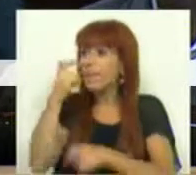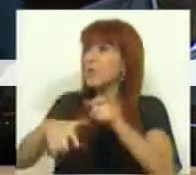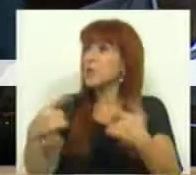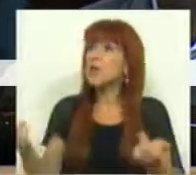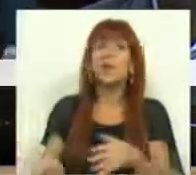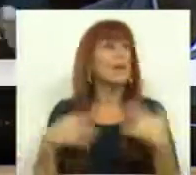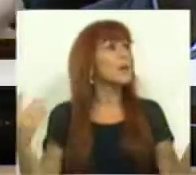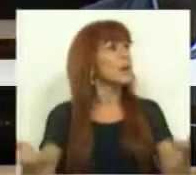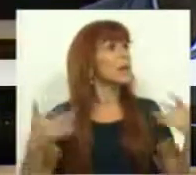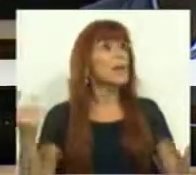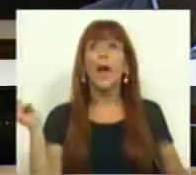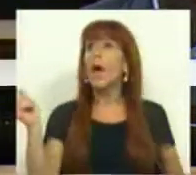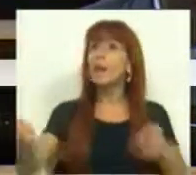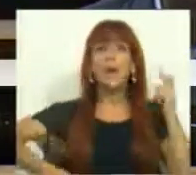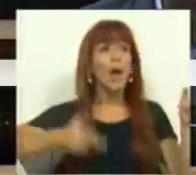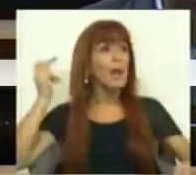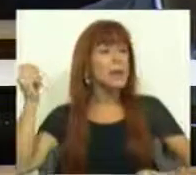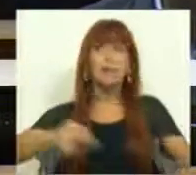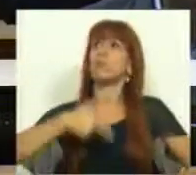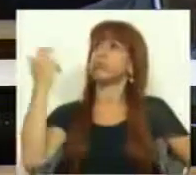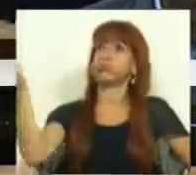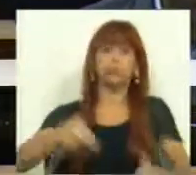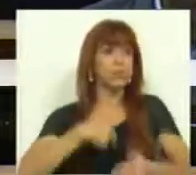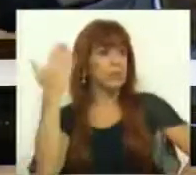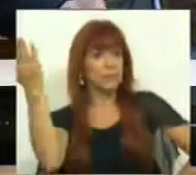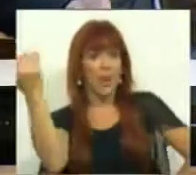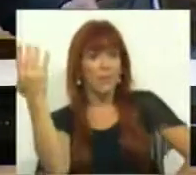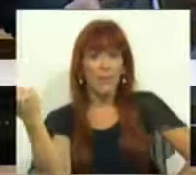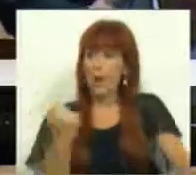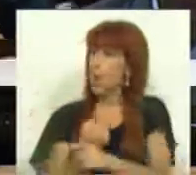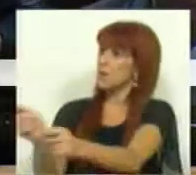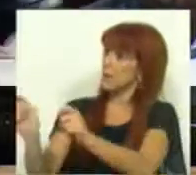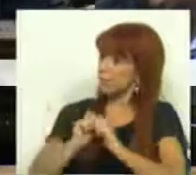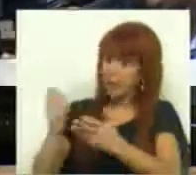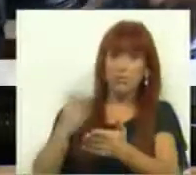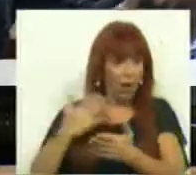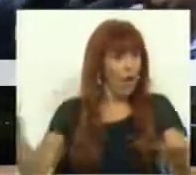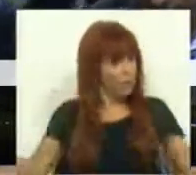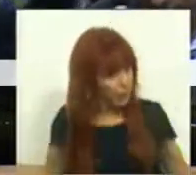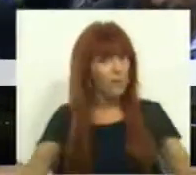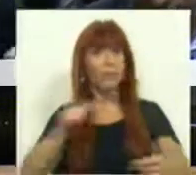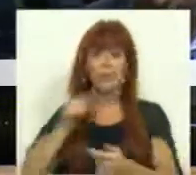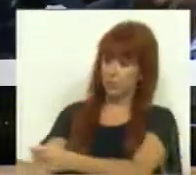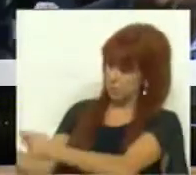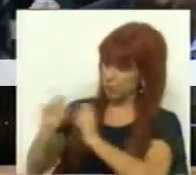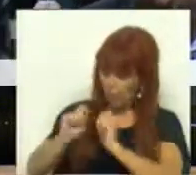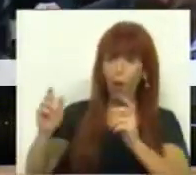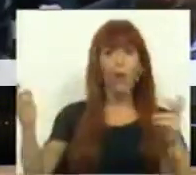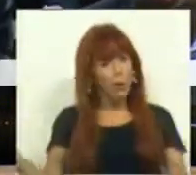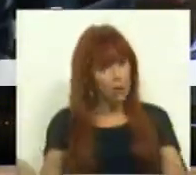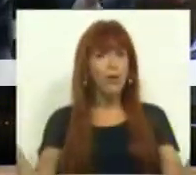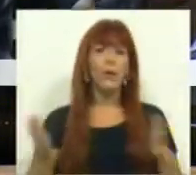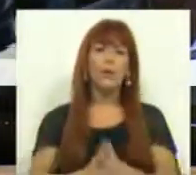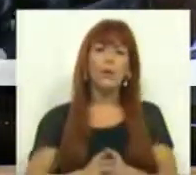pessoas ficar anos e anos intermináveis à espera de bens que são seus, legitimamente, e